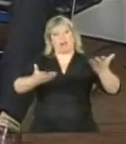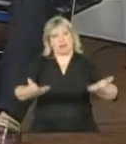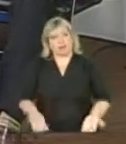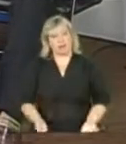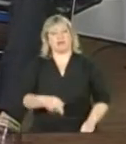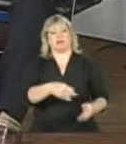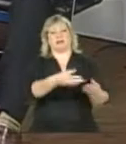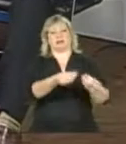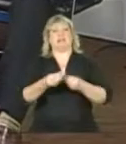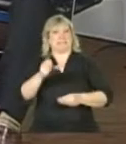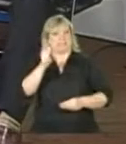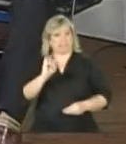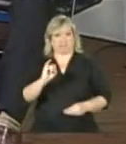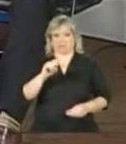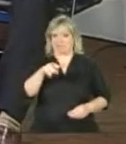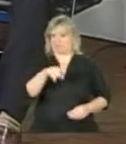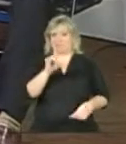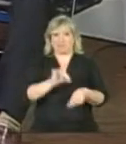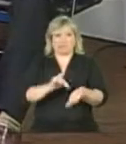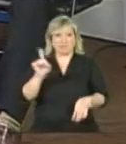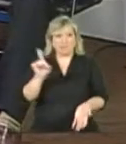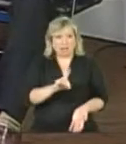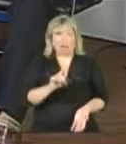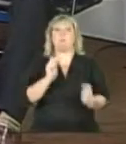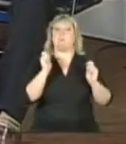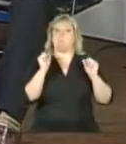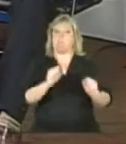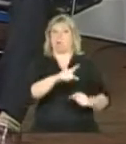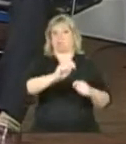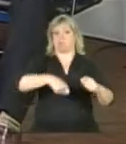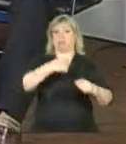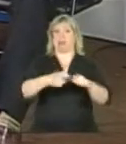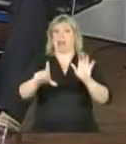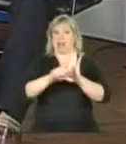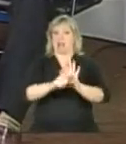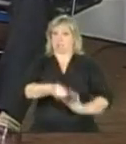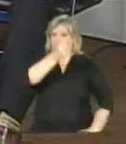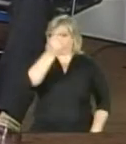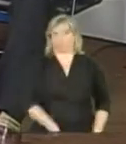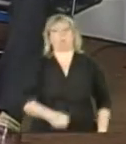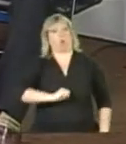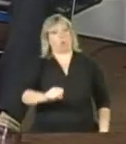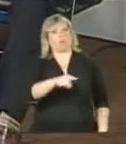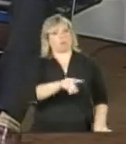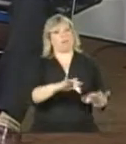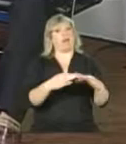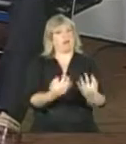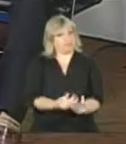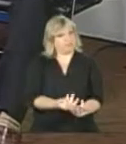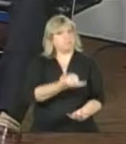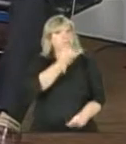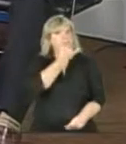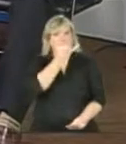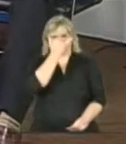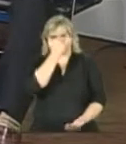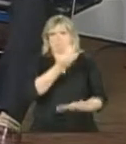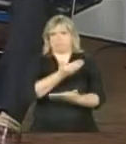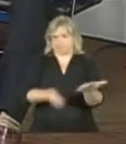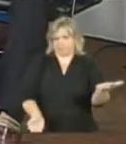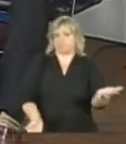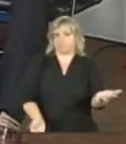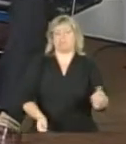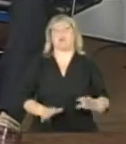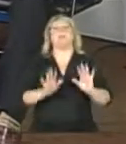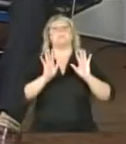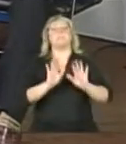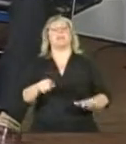for verdade, ela pode ser punida na forma da lei. Agora, o gestor municipal também tem uma